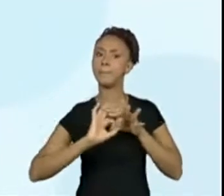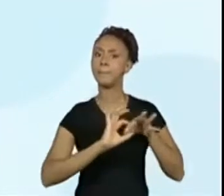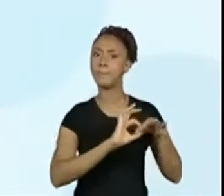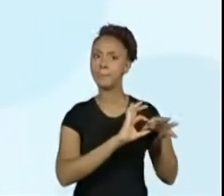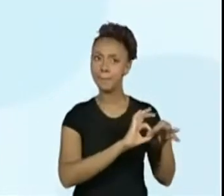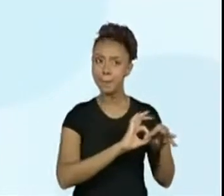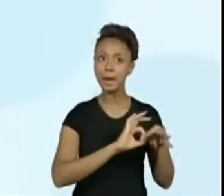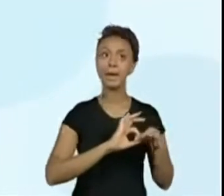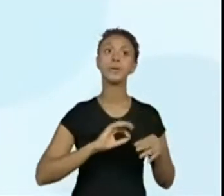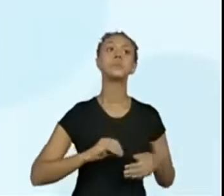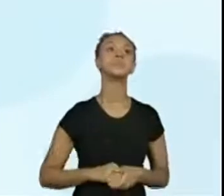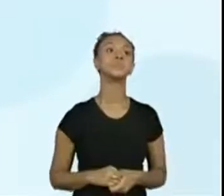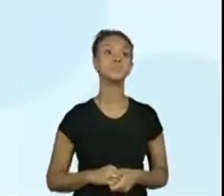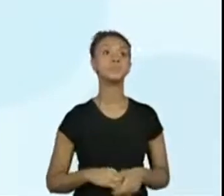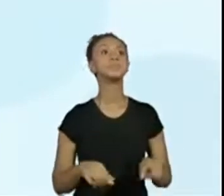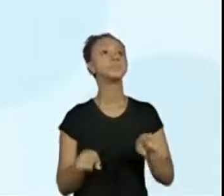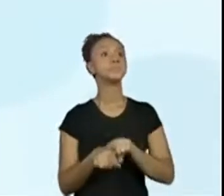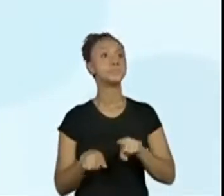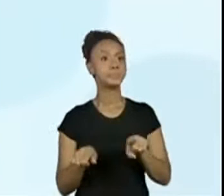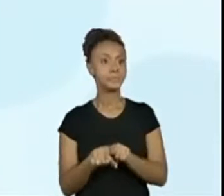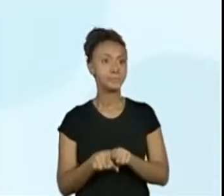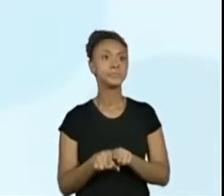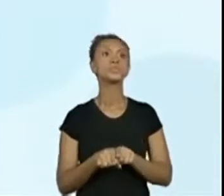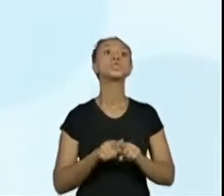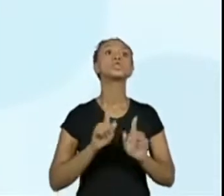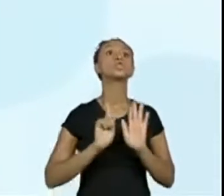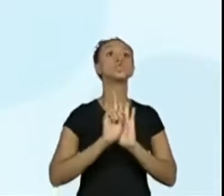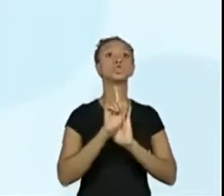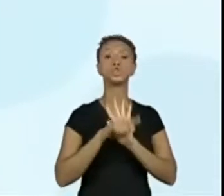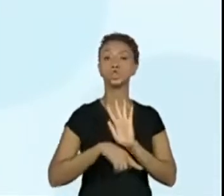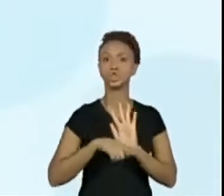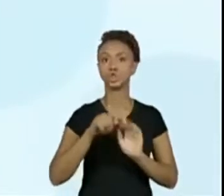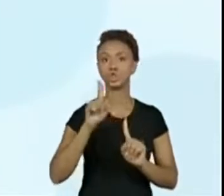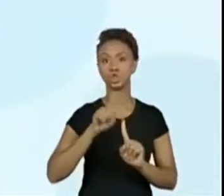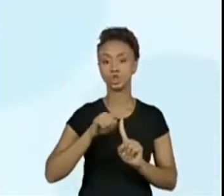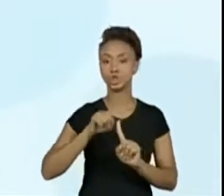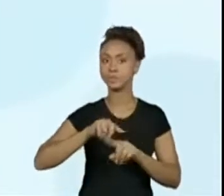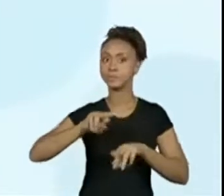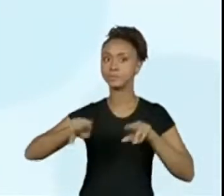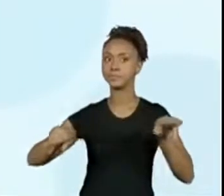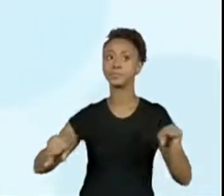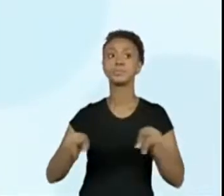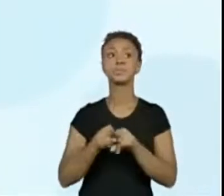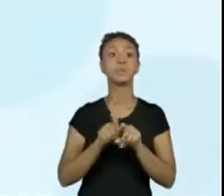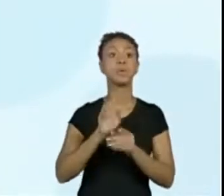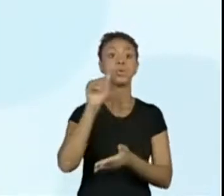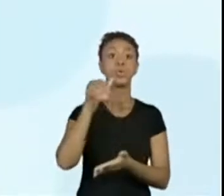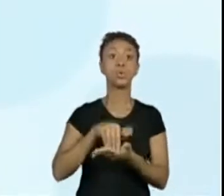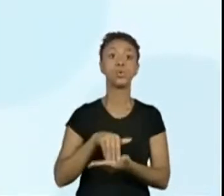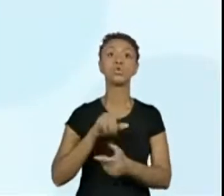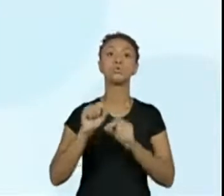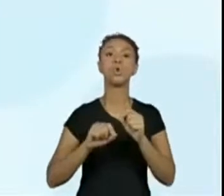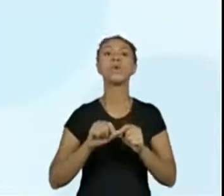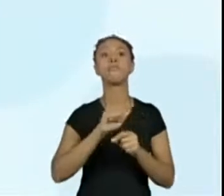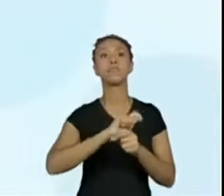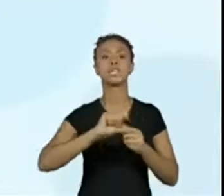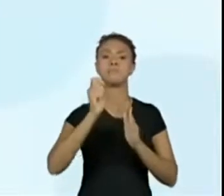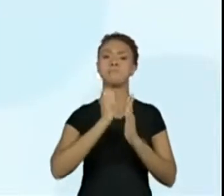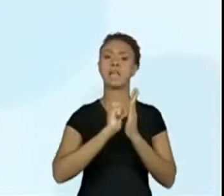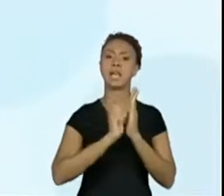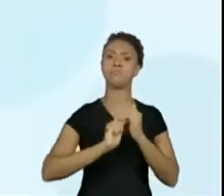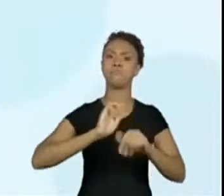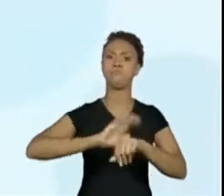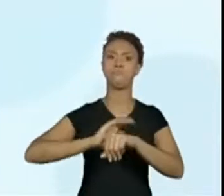composicional, o estilo e finalidade do gênero. Por fim, revisar e editar o texto produzido, utilizando letra cursiva